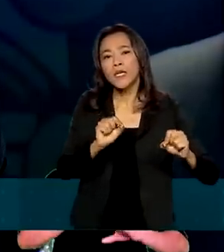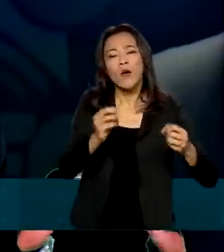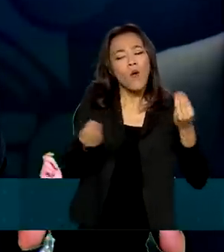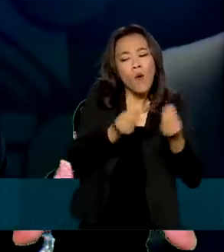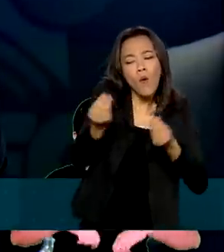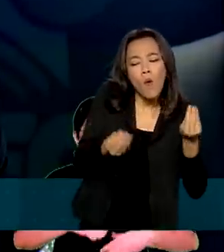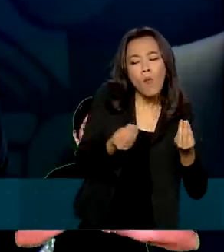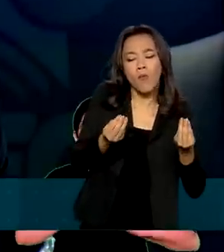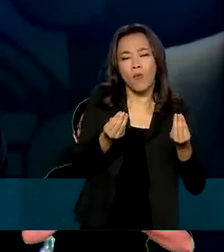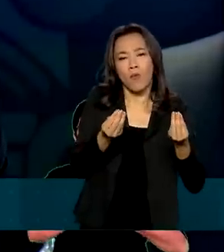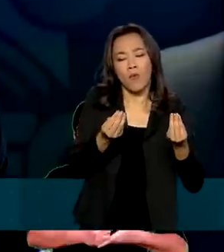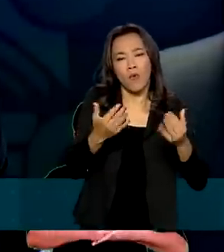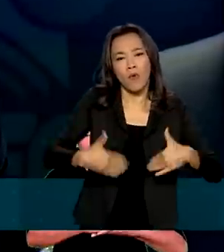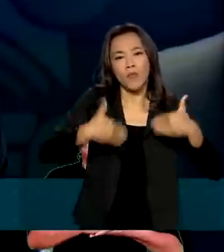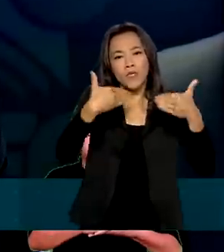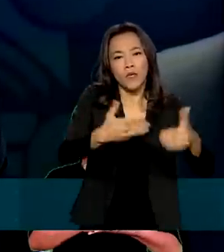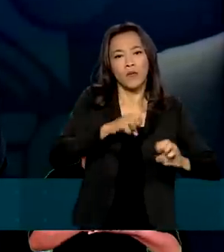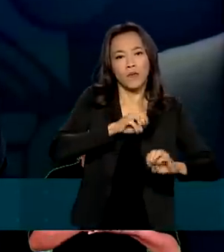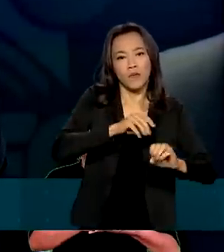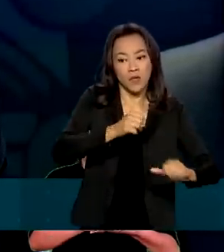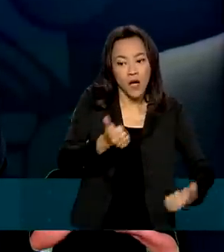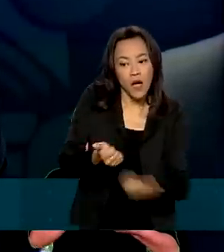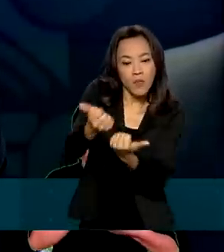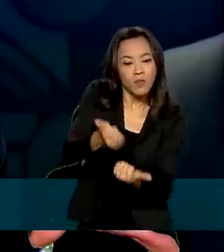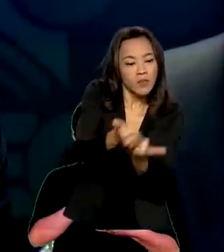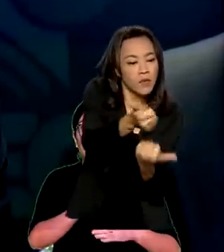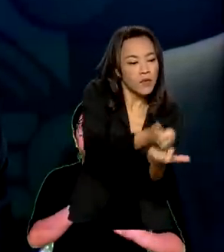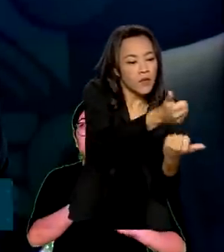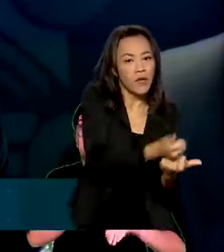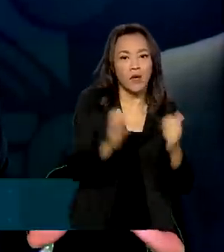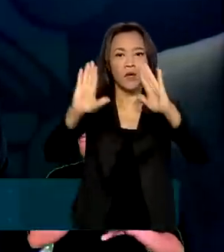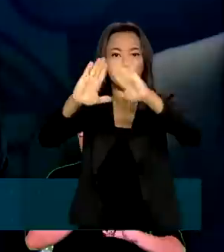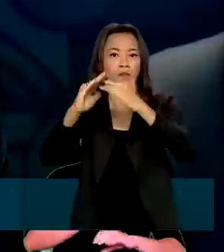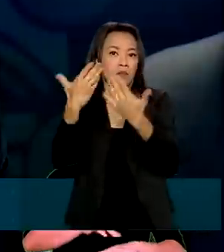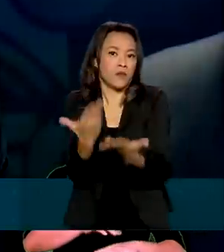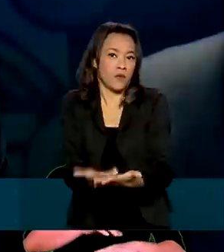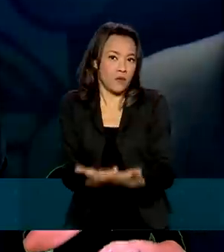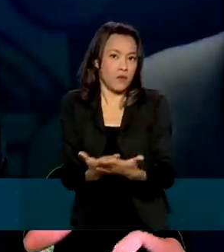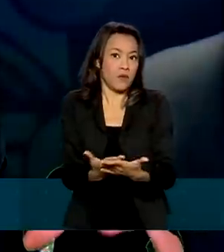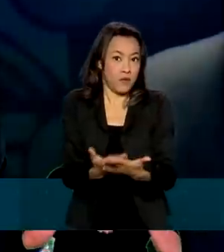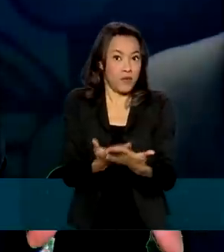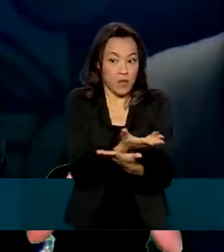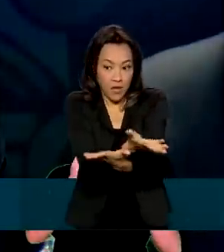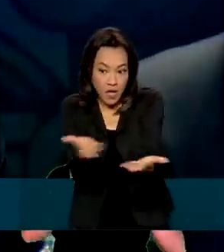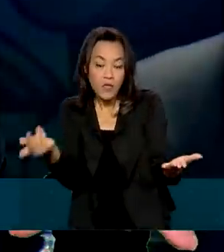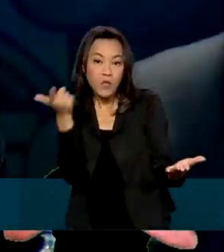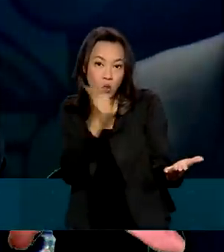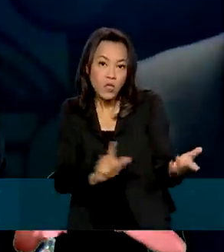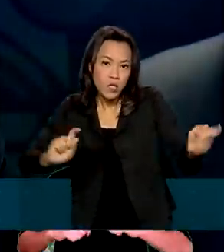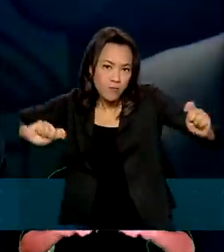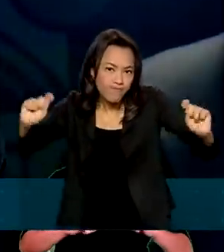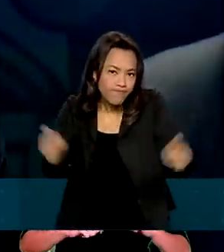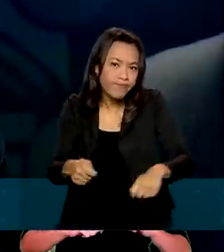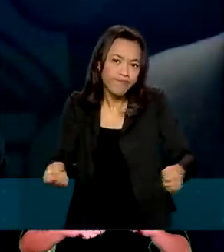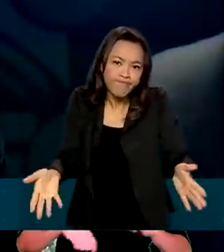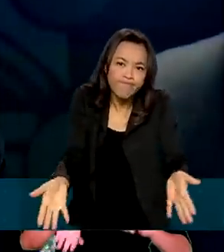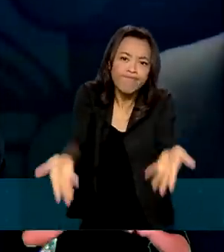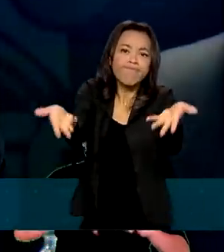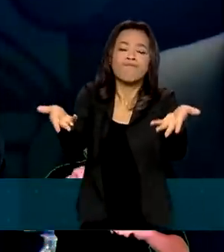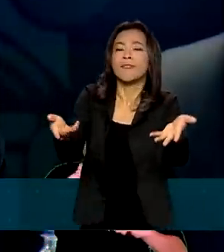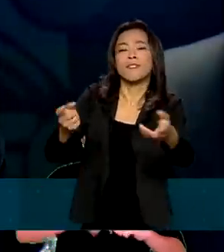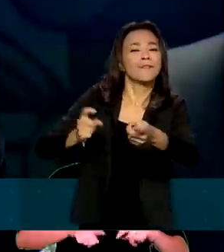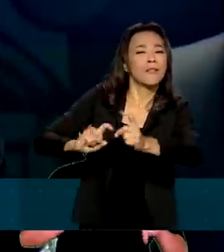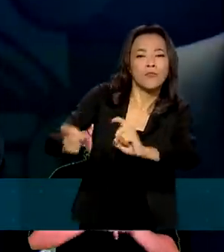apoiar as redes educacionais no desenvolvimento das suas capacidades, tanto de gestão,